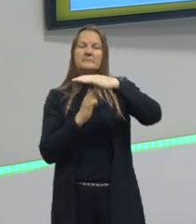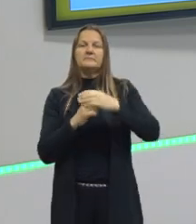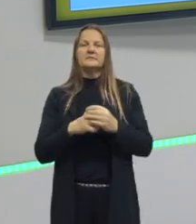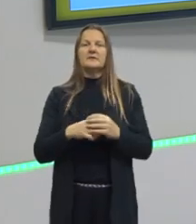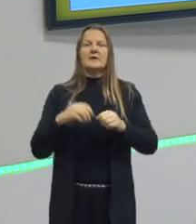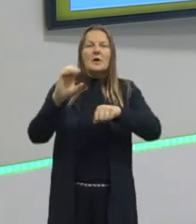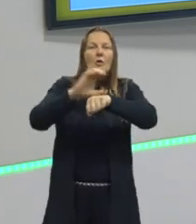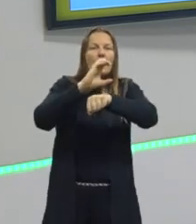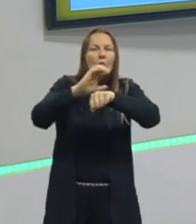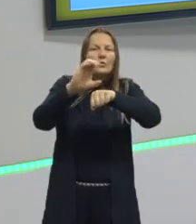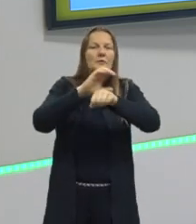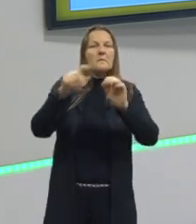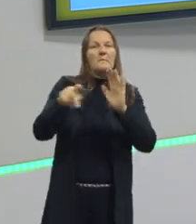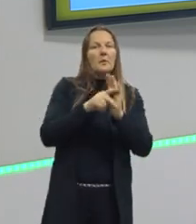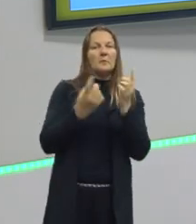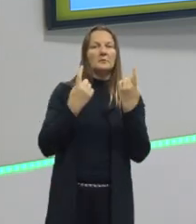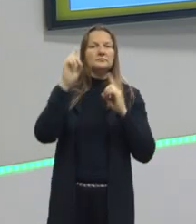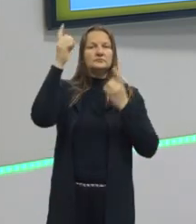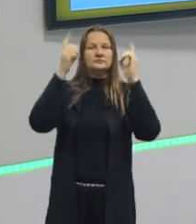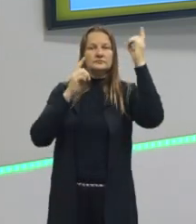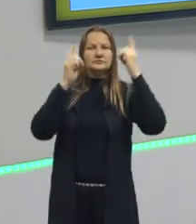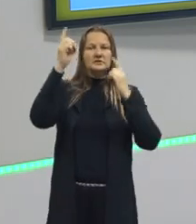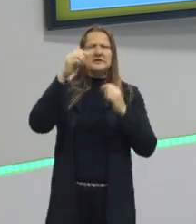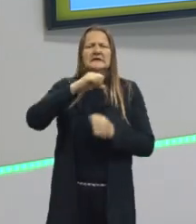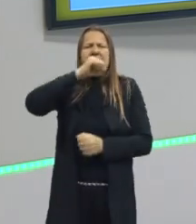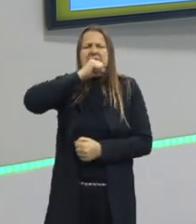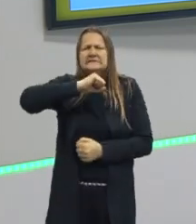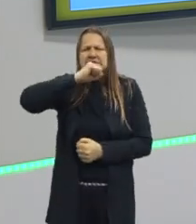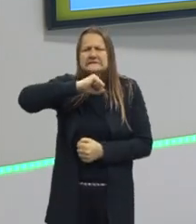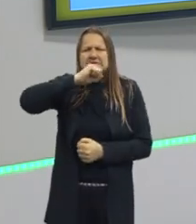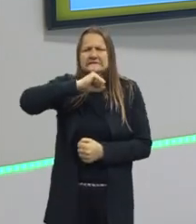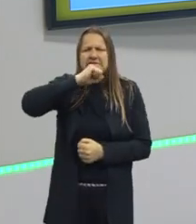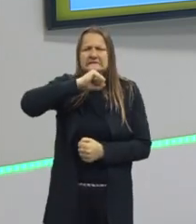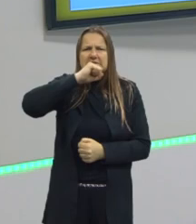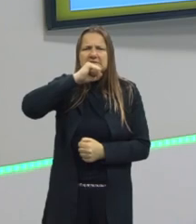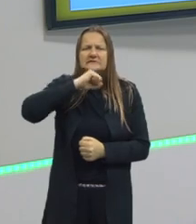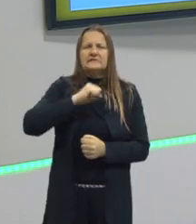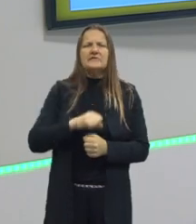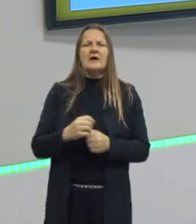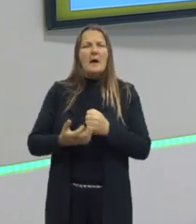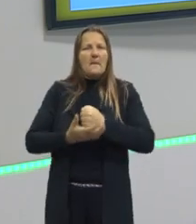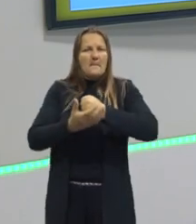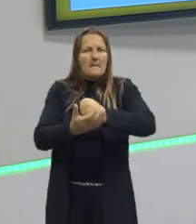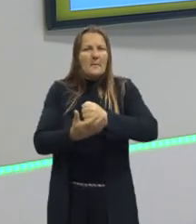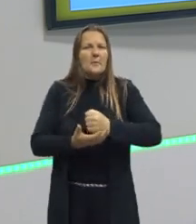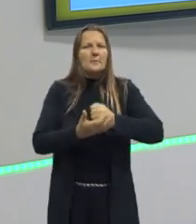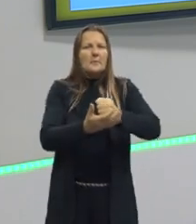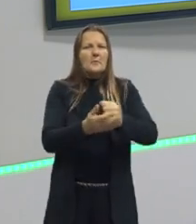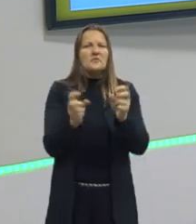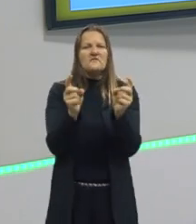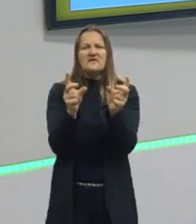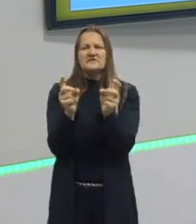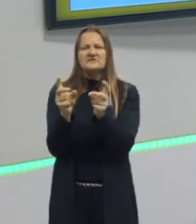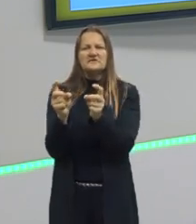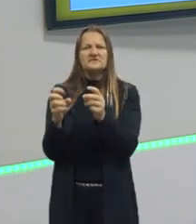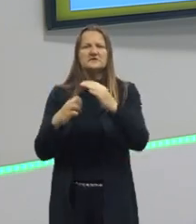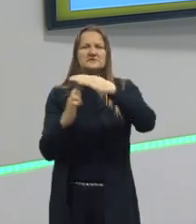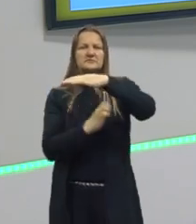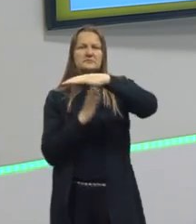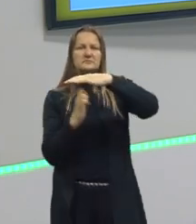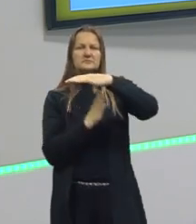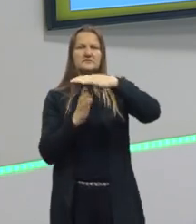constituição era uma constituição antiga, muito, que beneficiava essas privatizações, né,